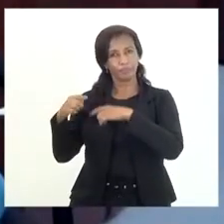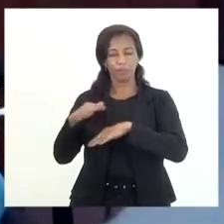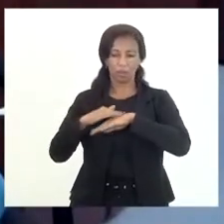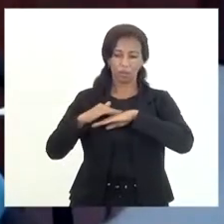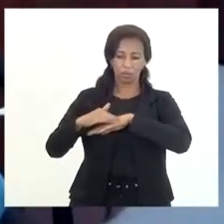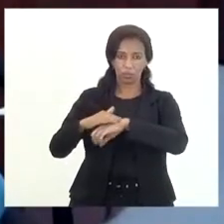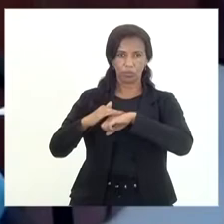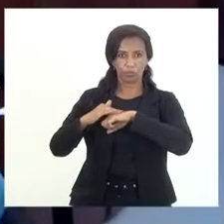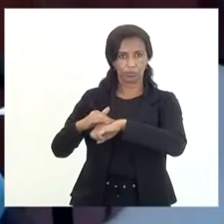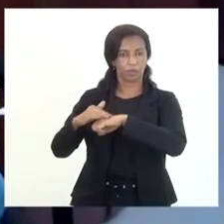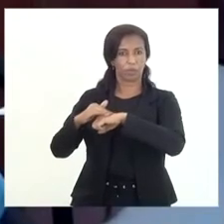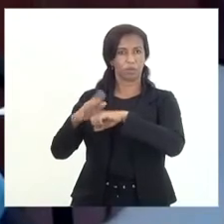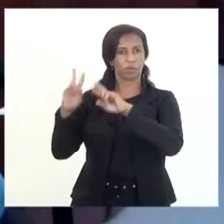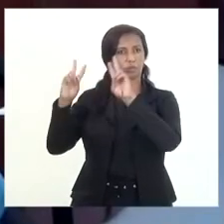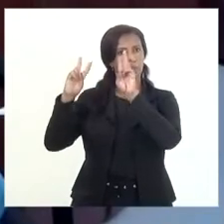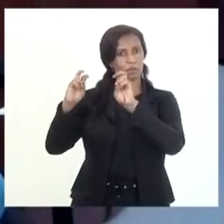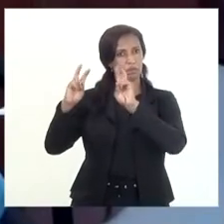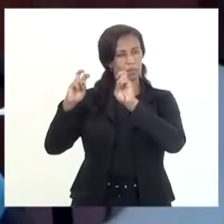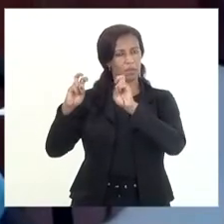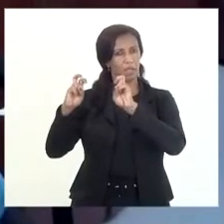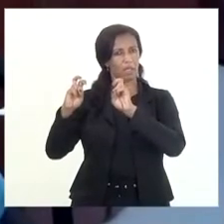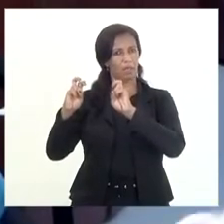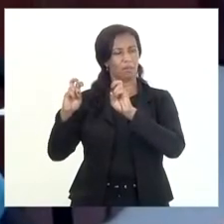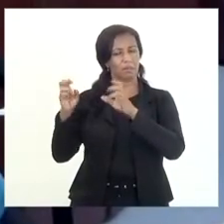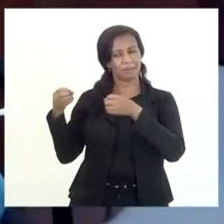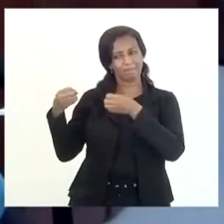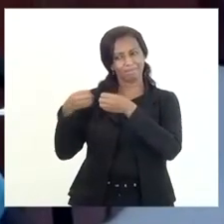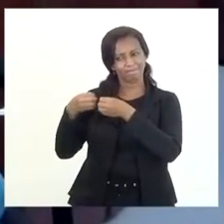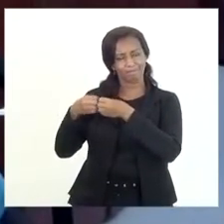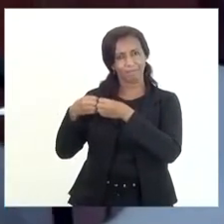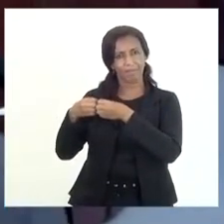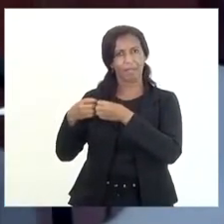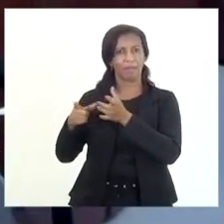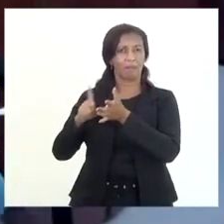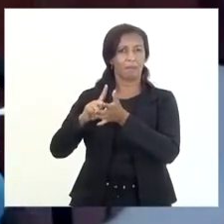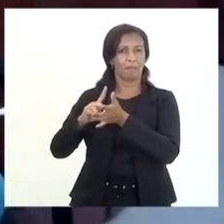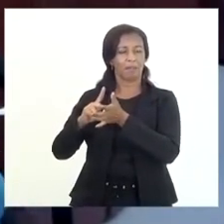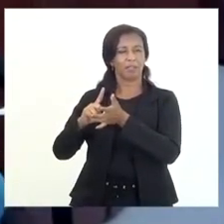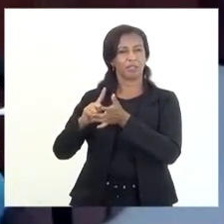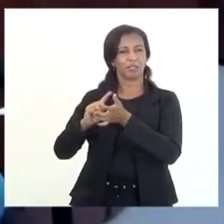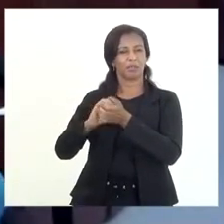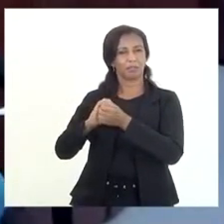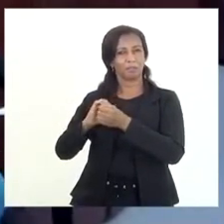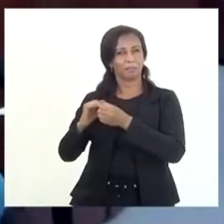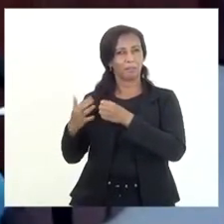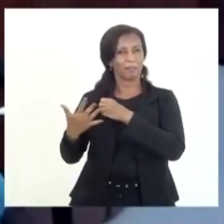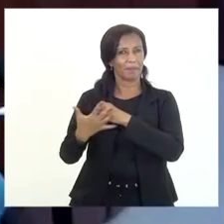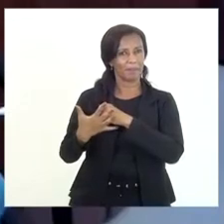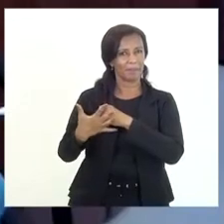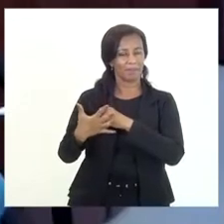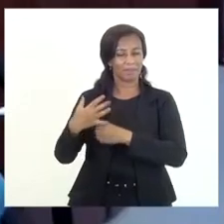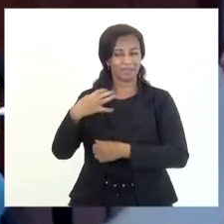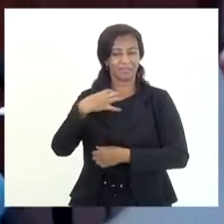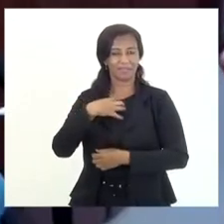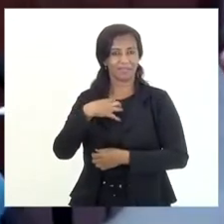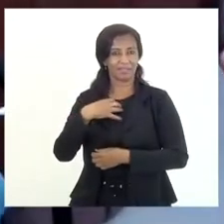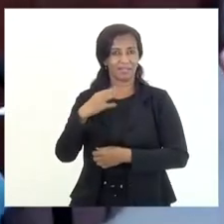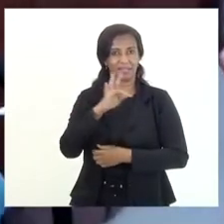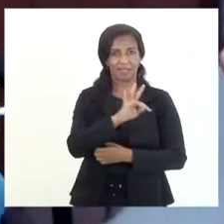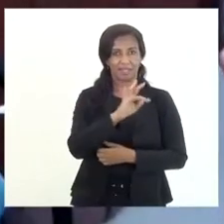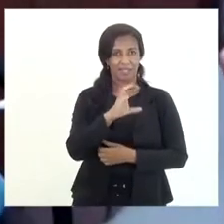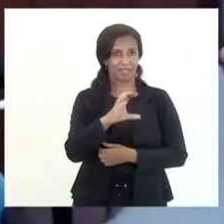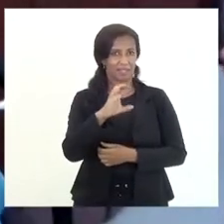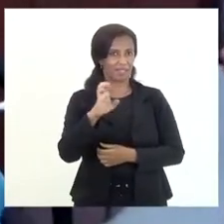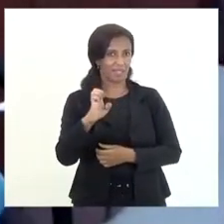conversas sobre o tema ainda estavam bem embrionárias ali pré-pandemia a sensação que eu tive era que o TCE